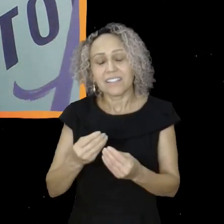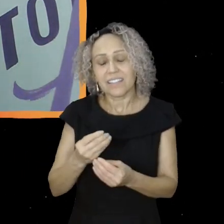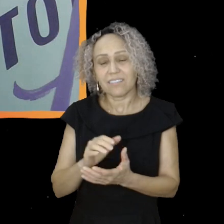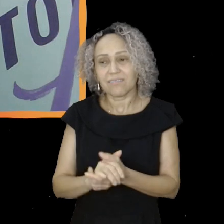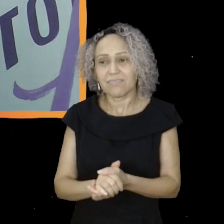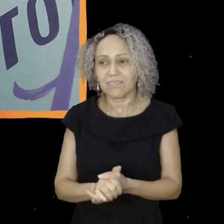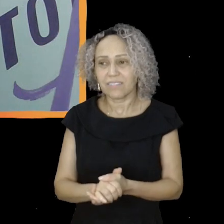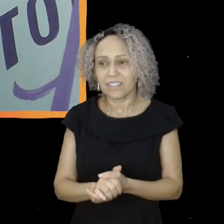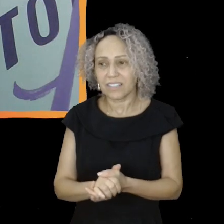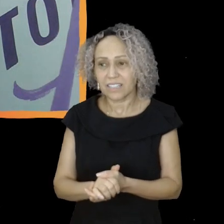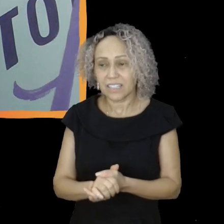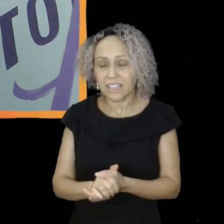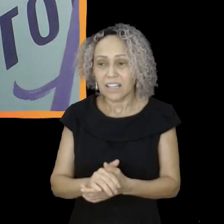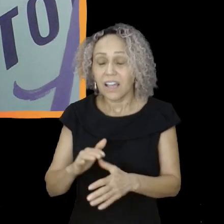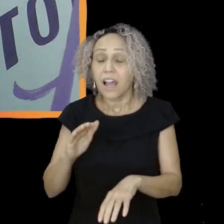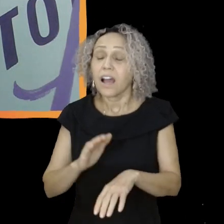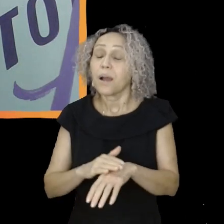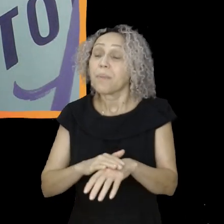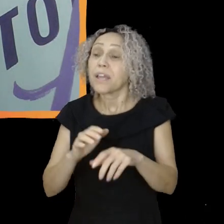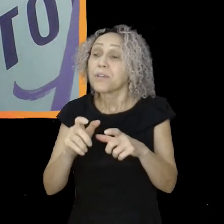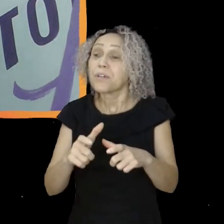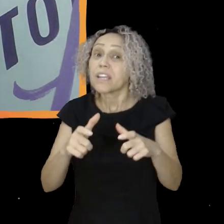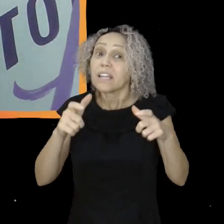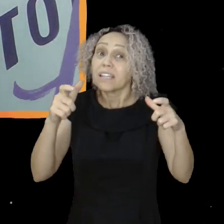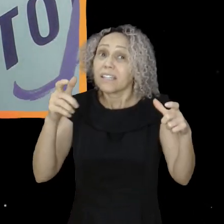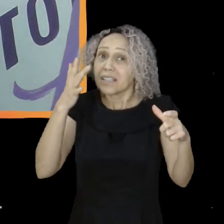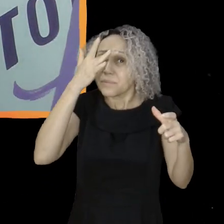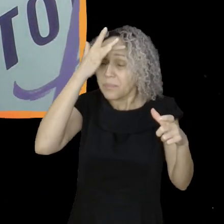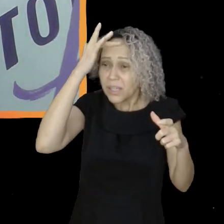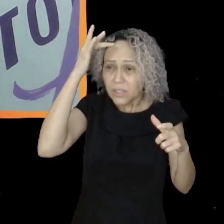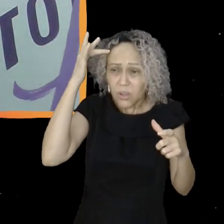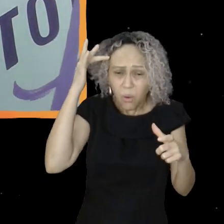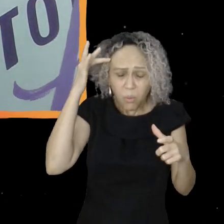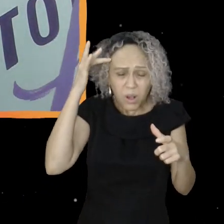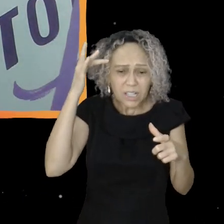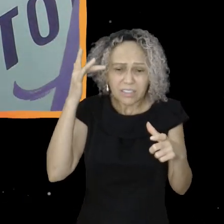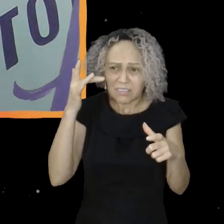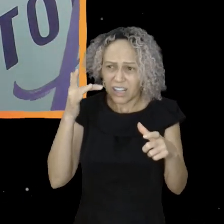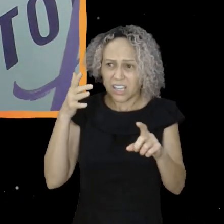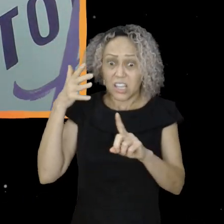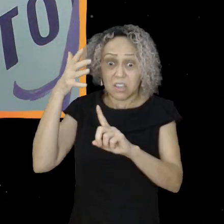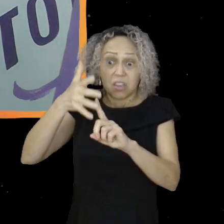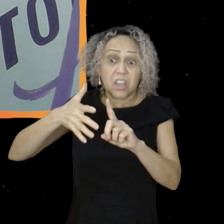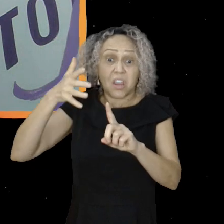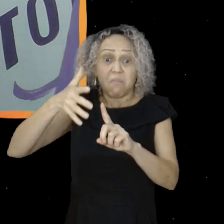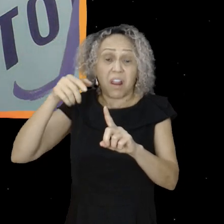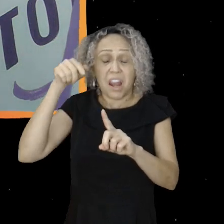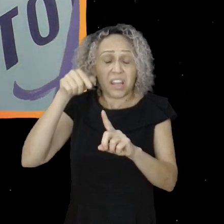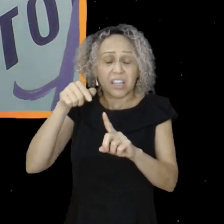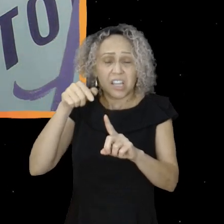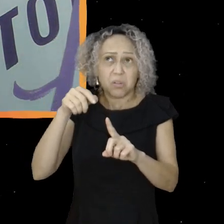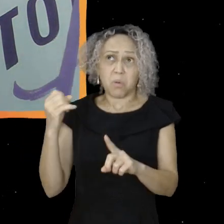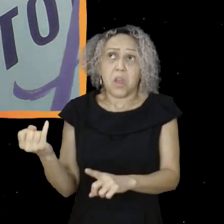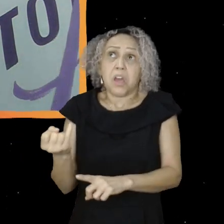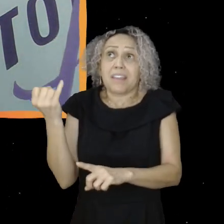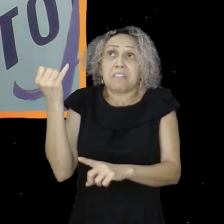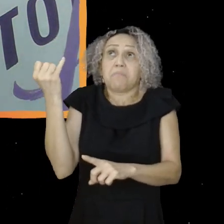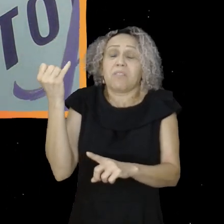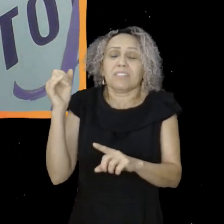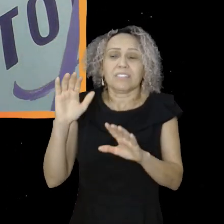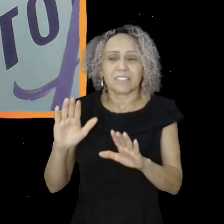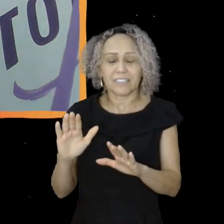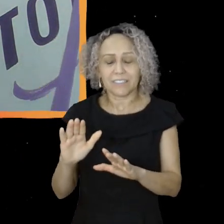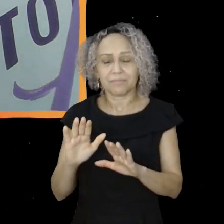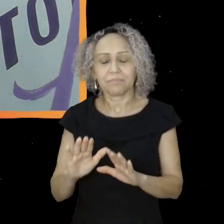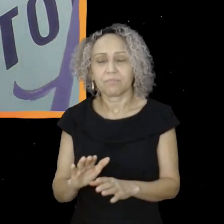Então, pra maioria das pessoas, aquilo não era a coisa mais importante pra se fazer. naquele dia. E aquele dia também, enfim, vinha um contexto muito